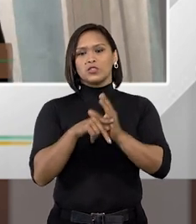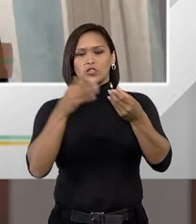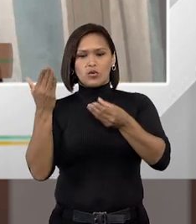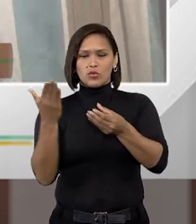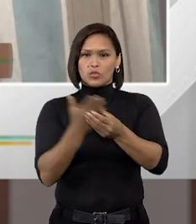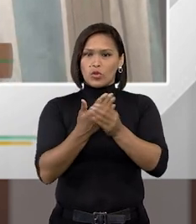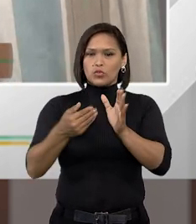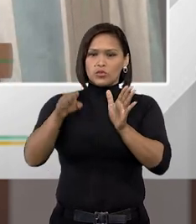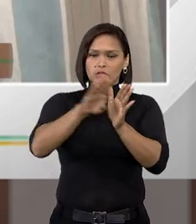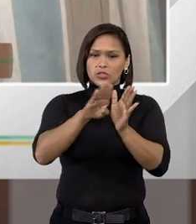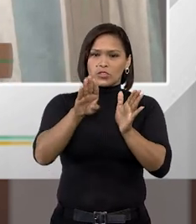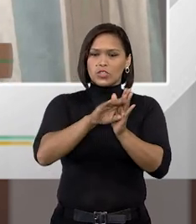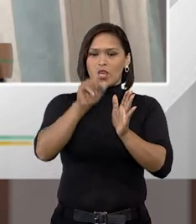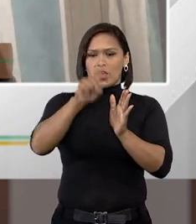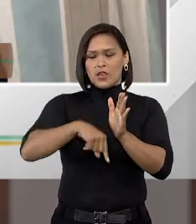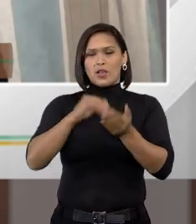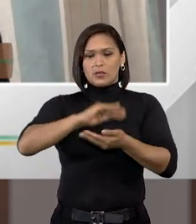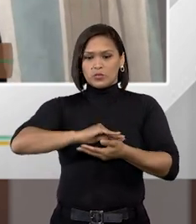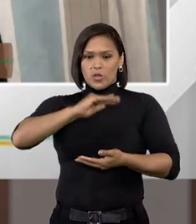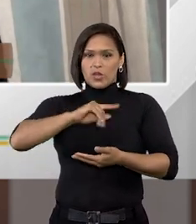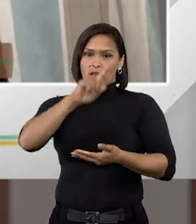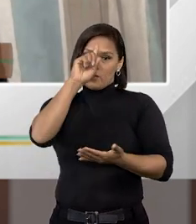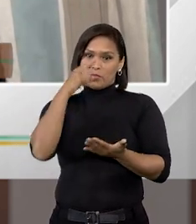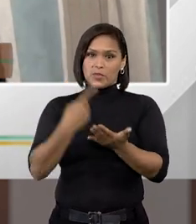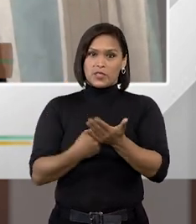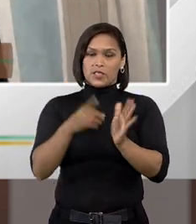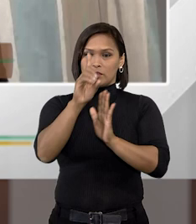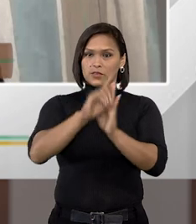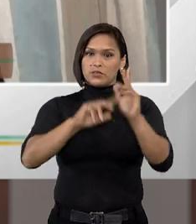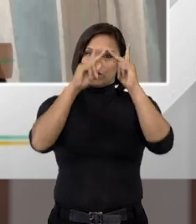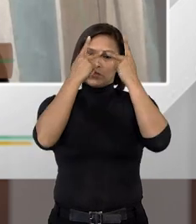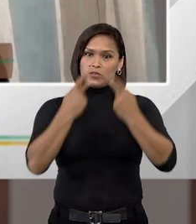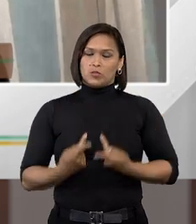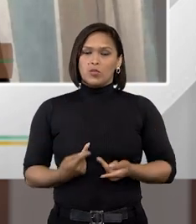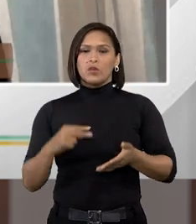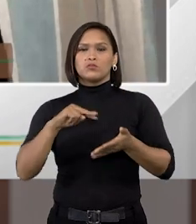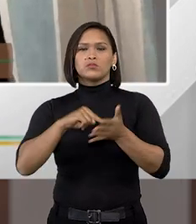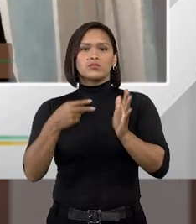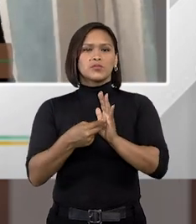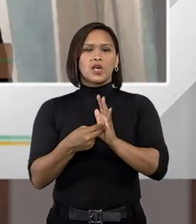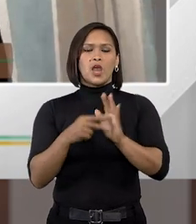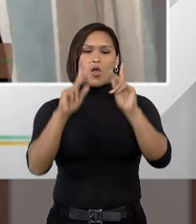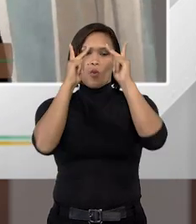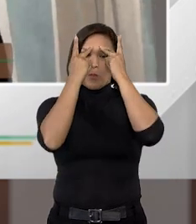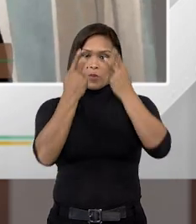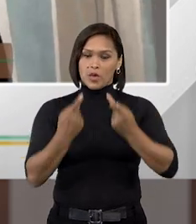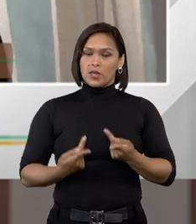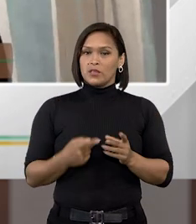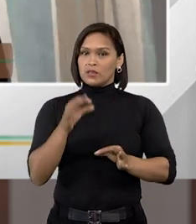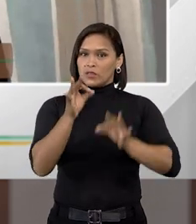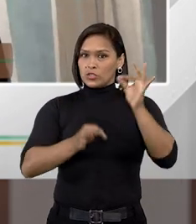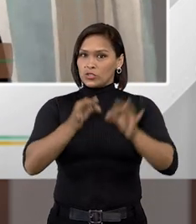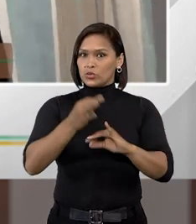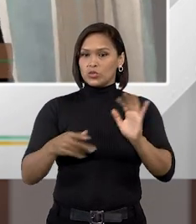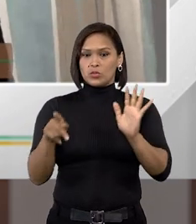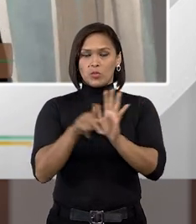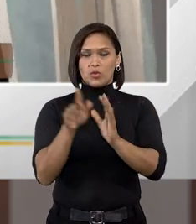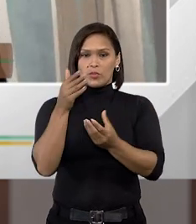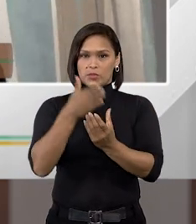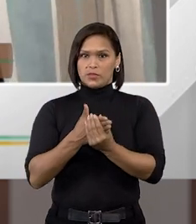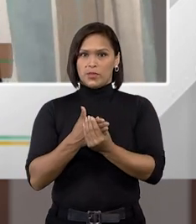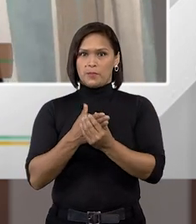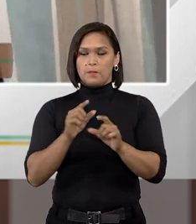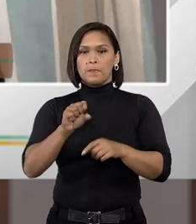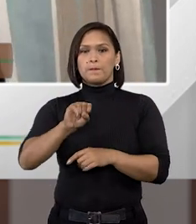demandas que chegam lá, ele precisa aplicação dos direitos humanos, ou seja, a vertente humanitária faz jus à aplicação do processo.